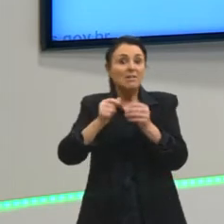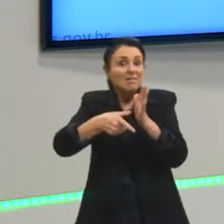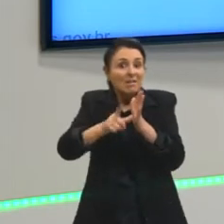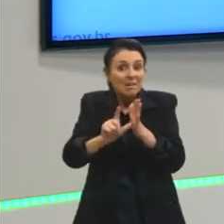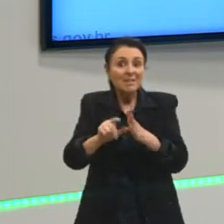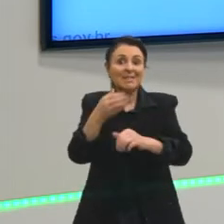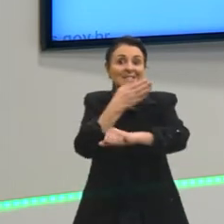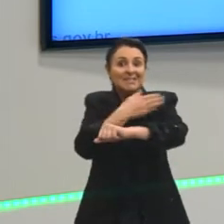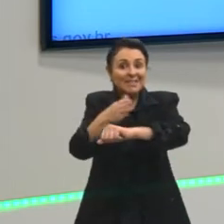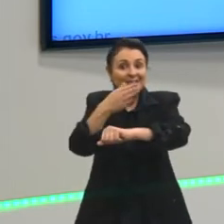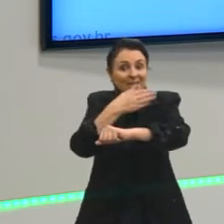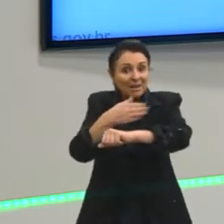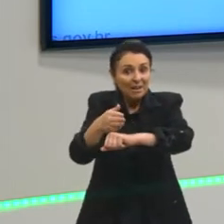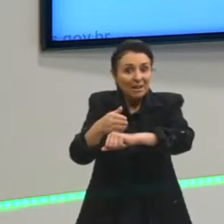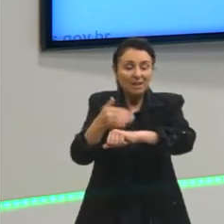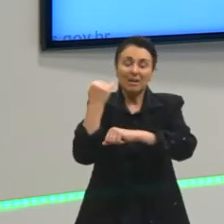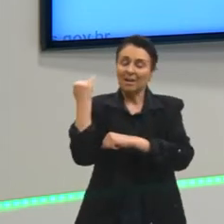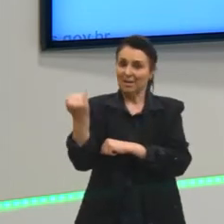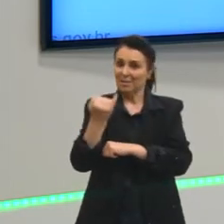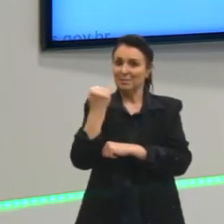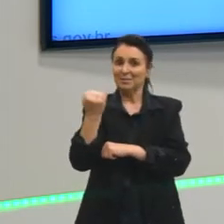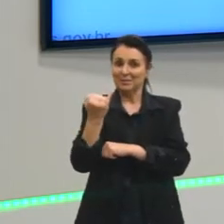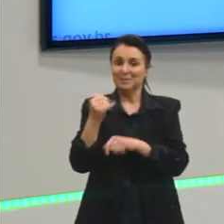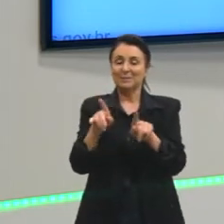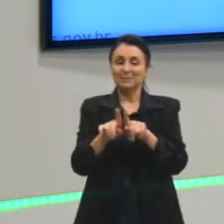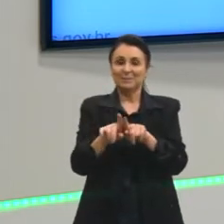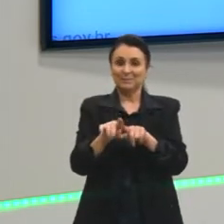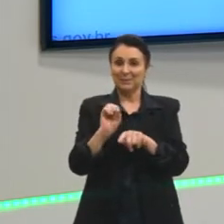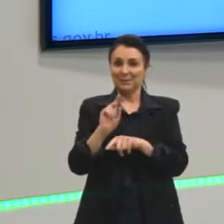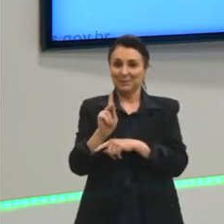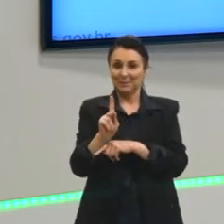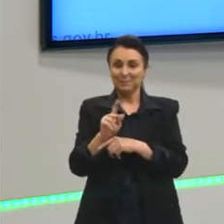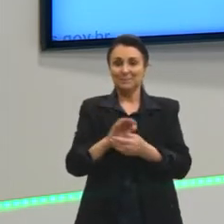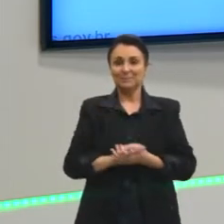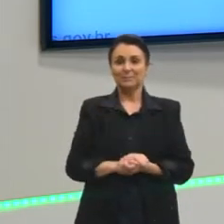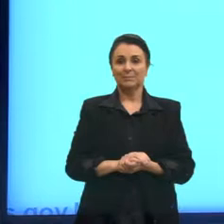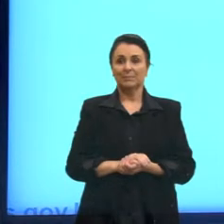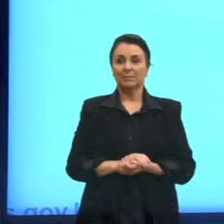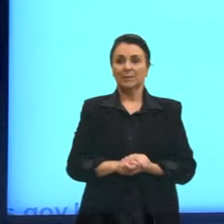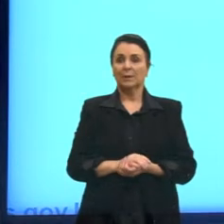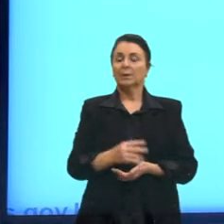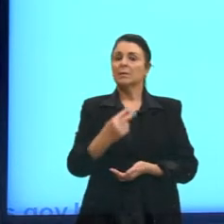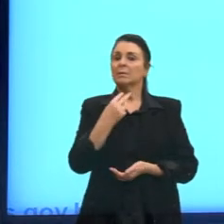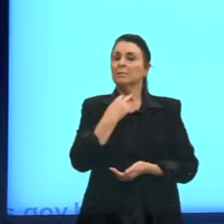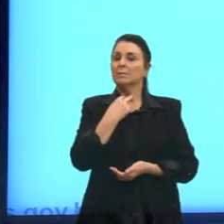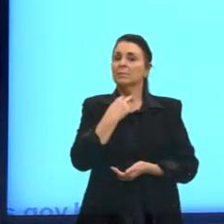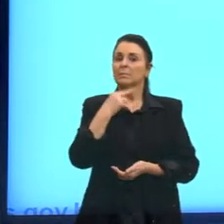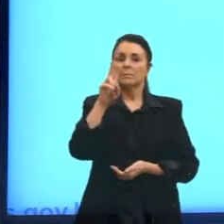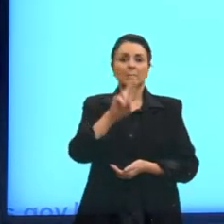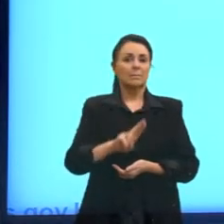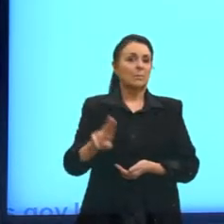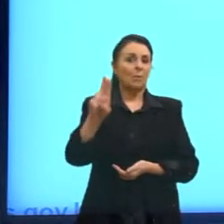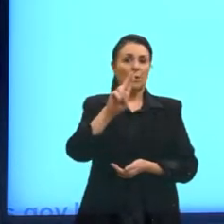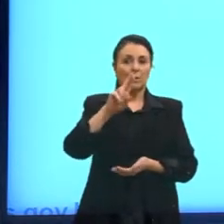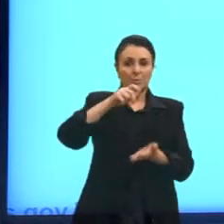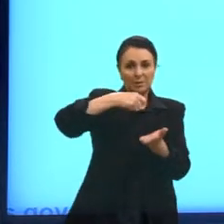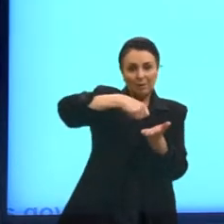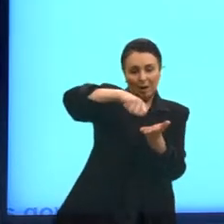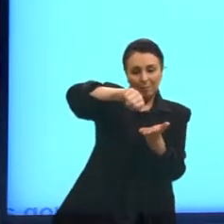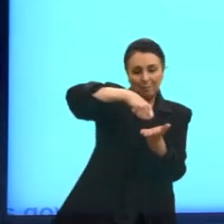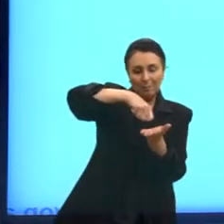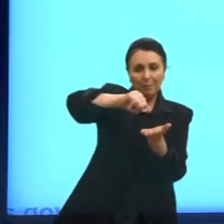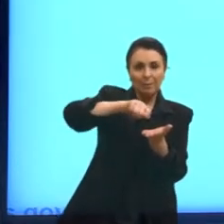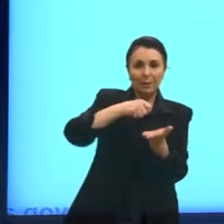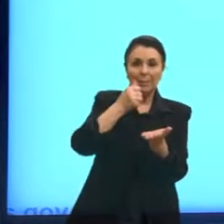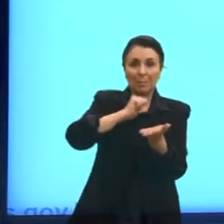qualquer outra questão. Tá legal? Certo? Não pode utilizar corretivo. E